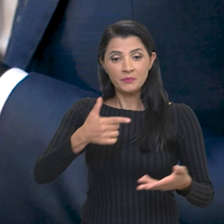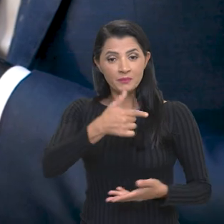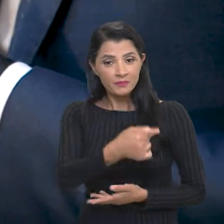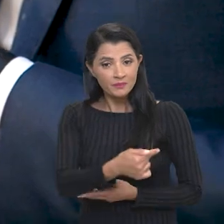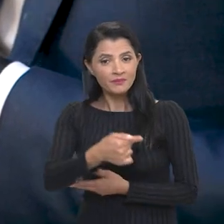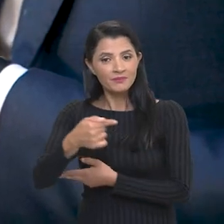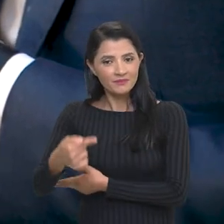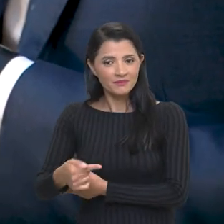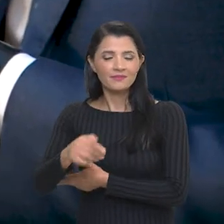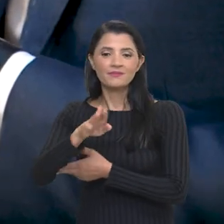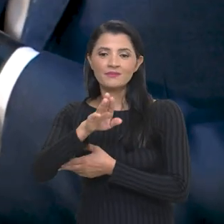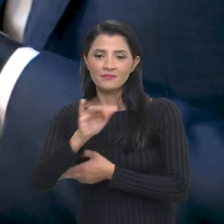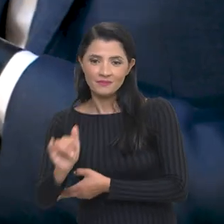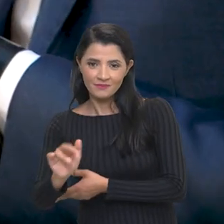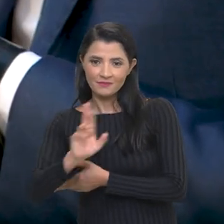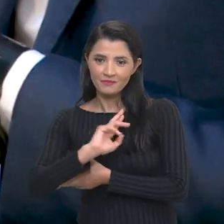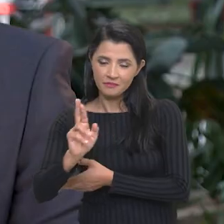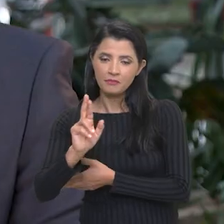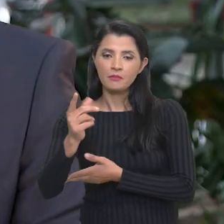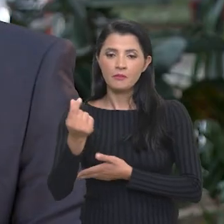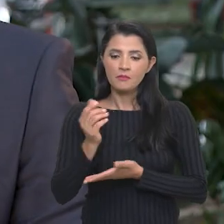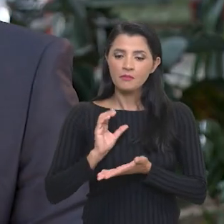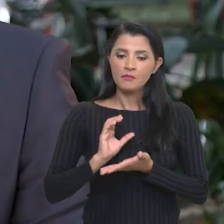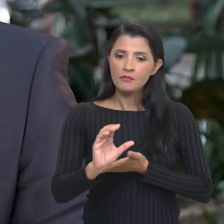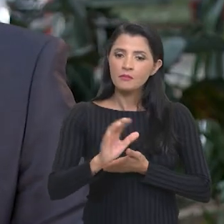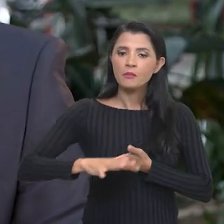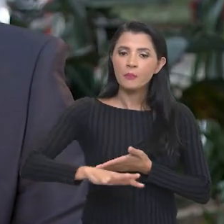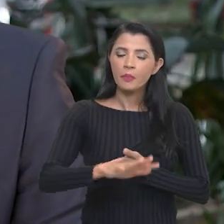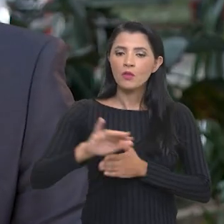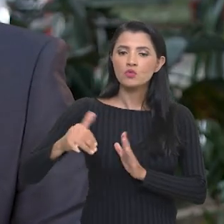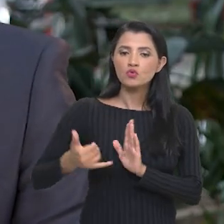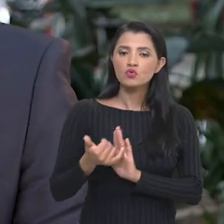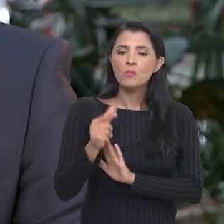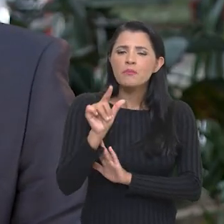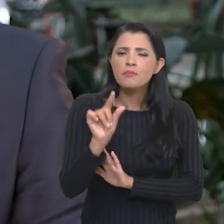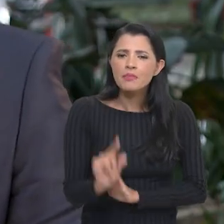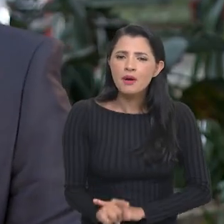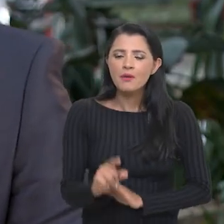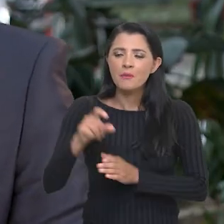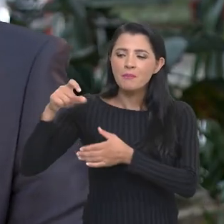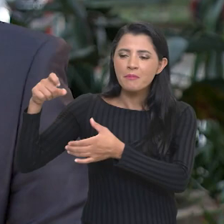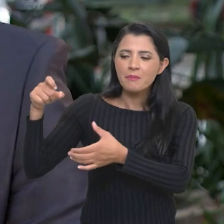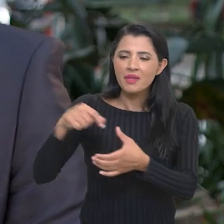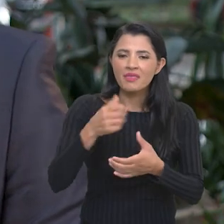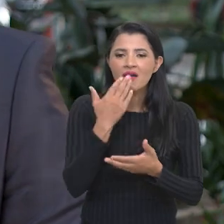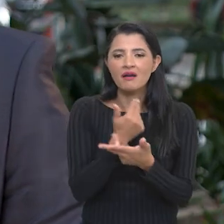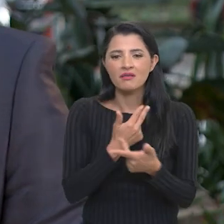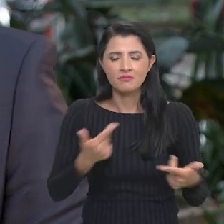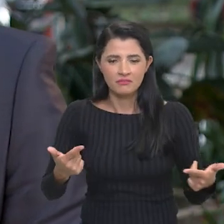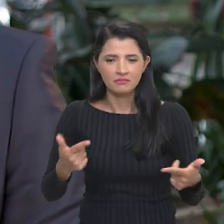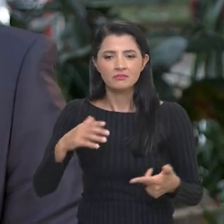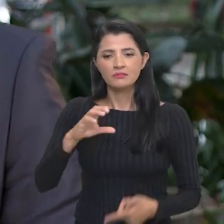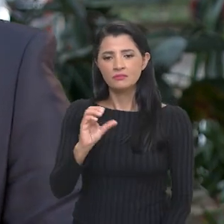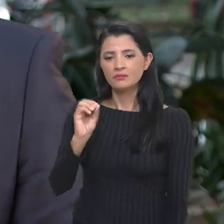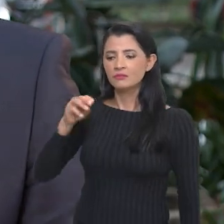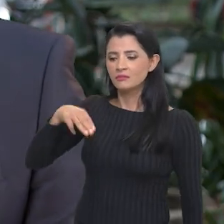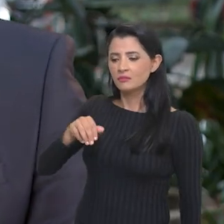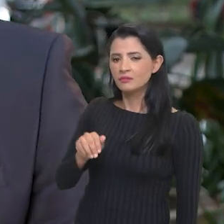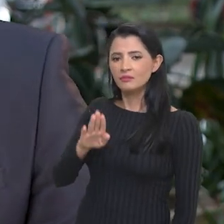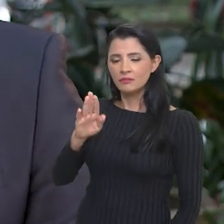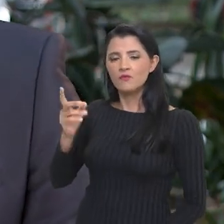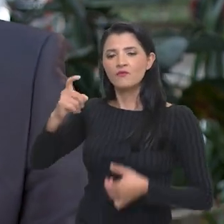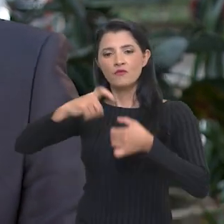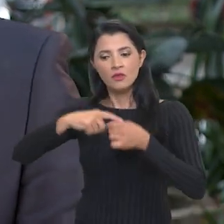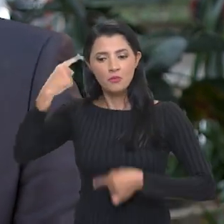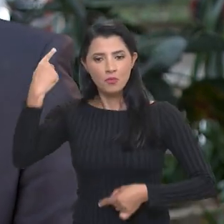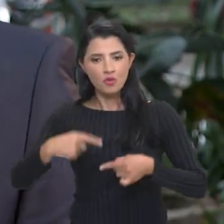77 bilhões de reais, com recurso direcionado, com juros mais baratos para a produção de alimentos. A Conab